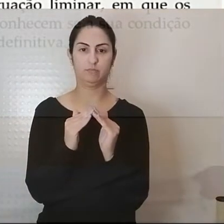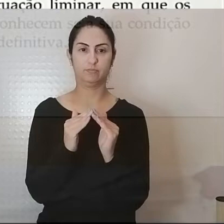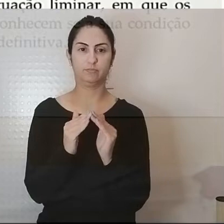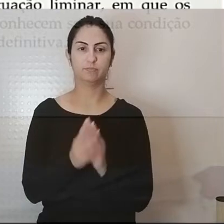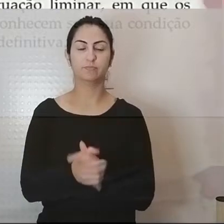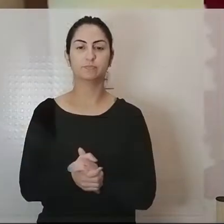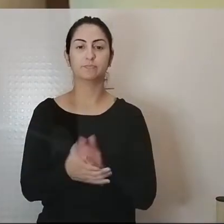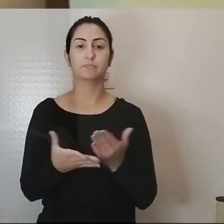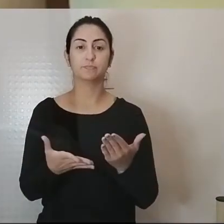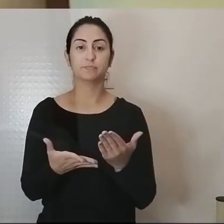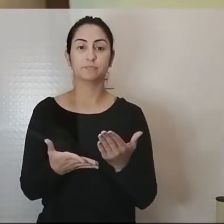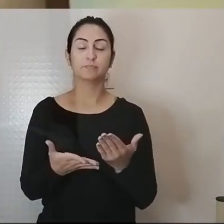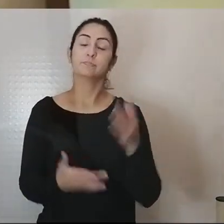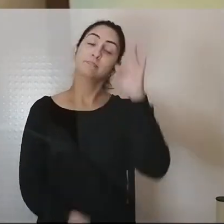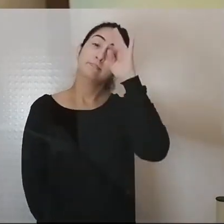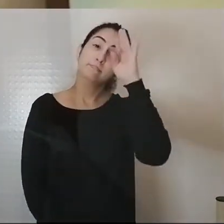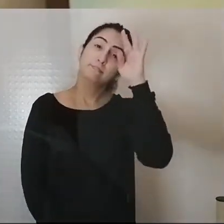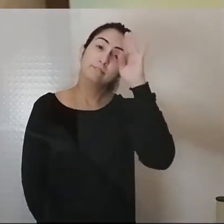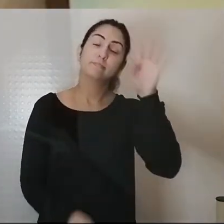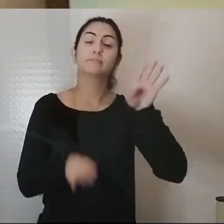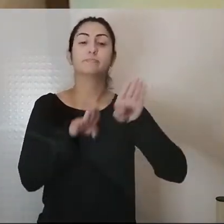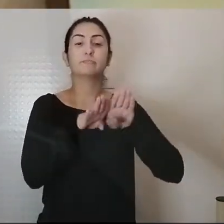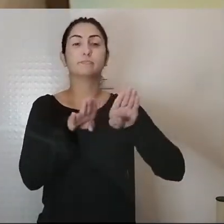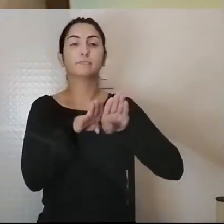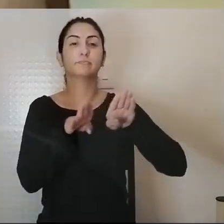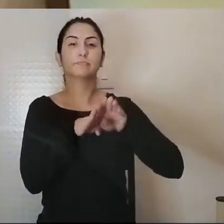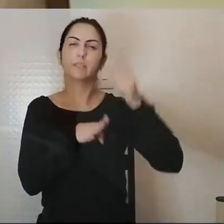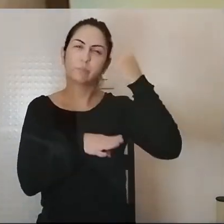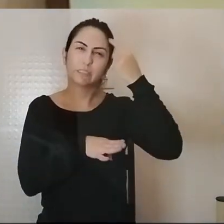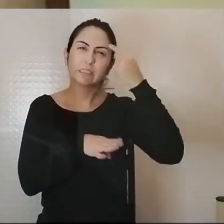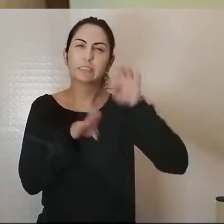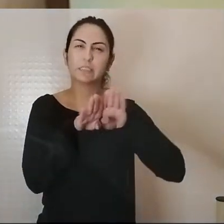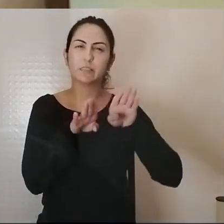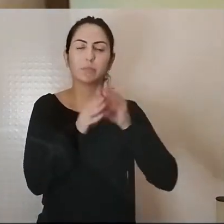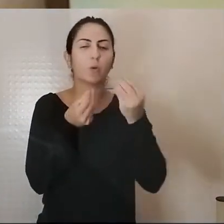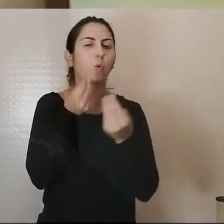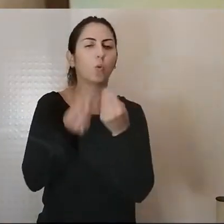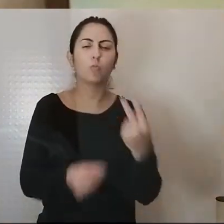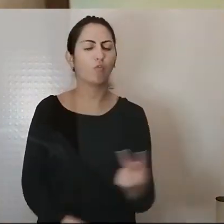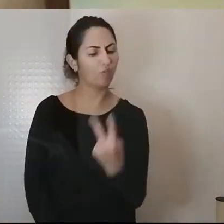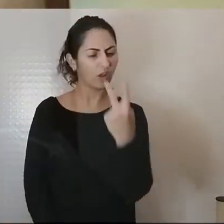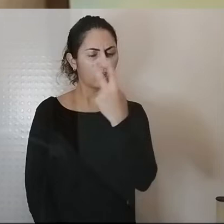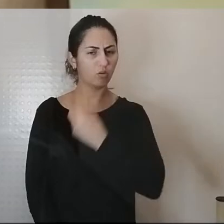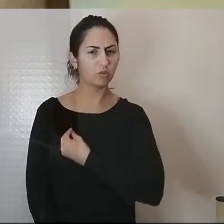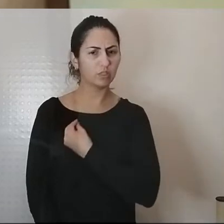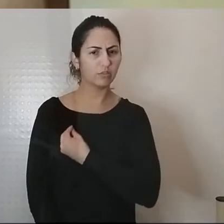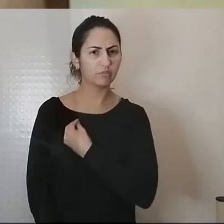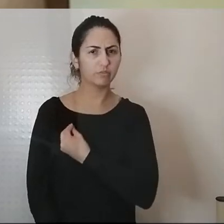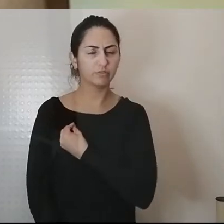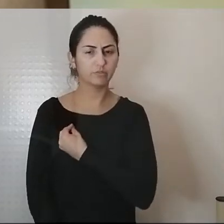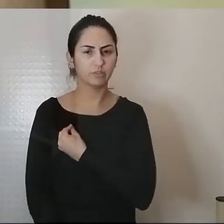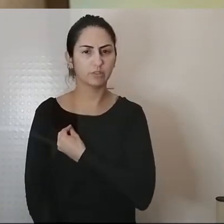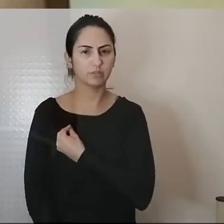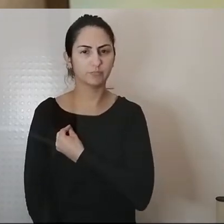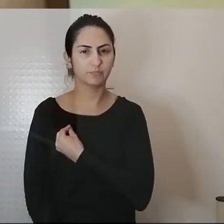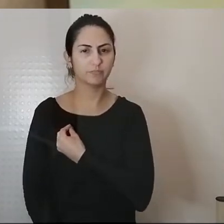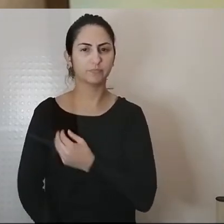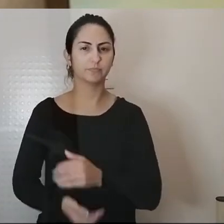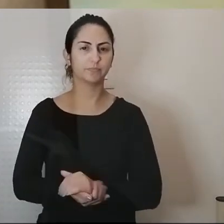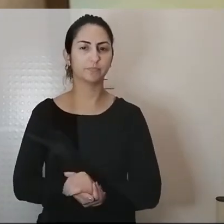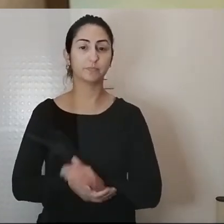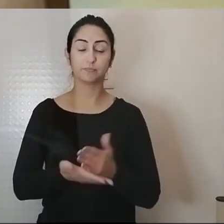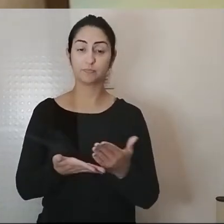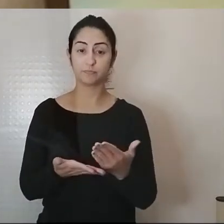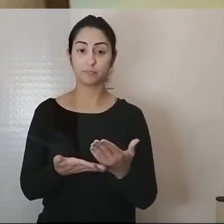refleto refletimos também sobre o valor da vida e a dignidade e